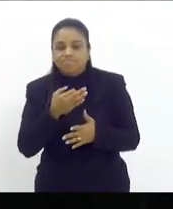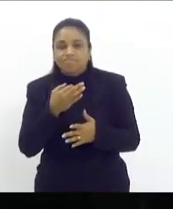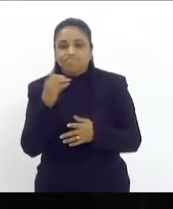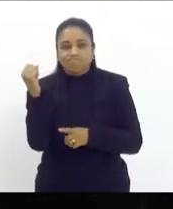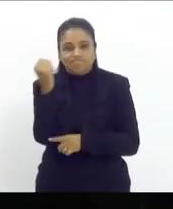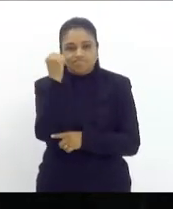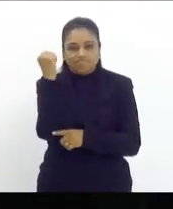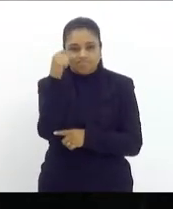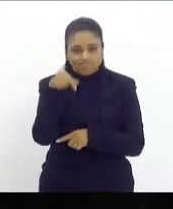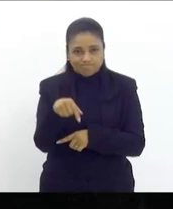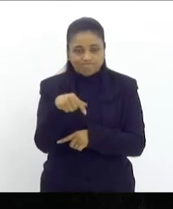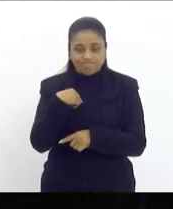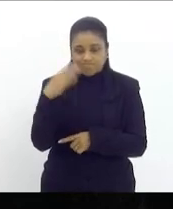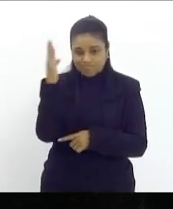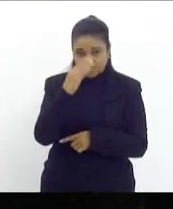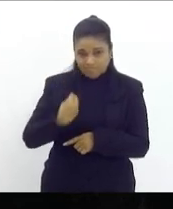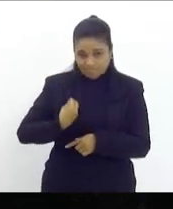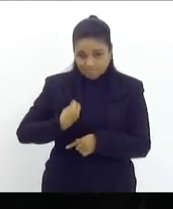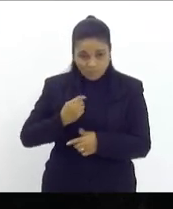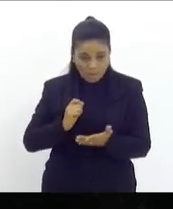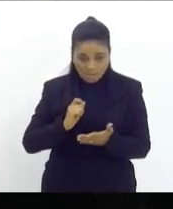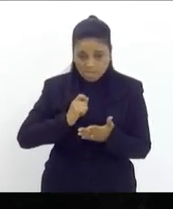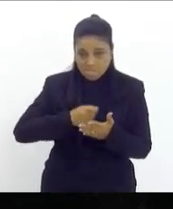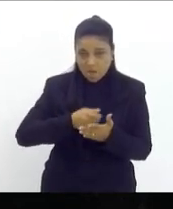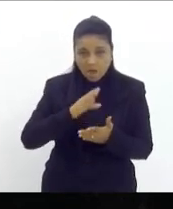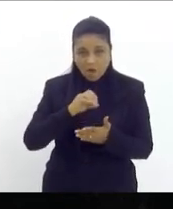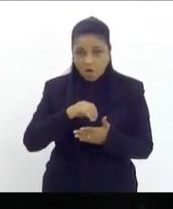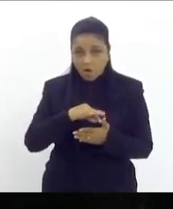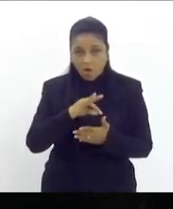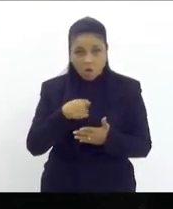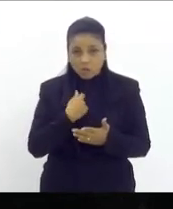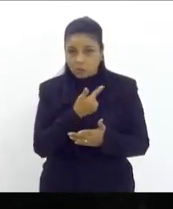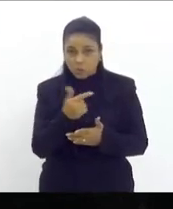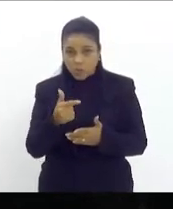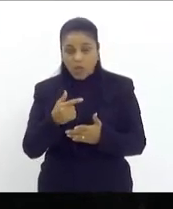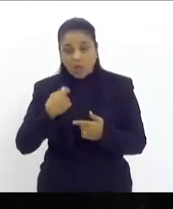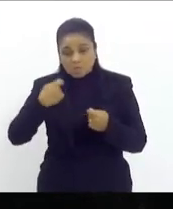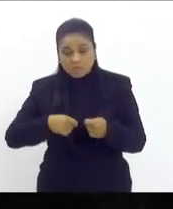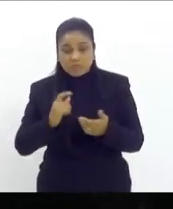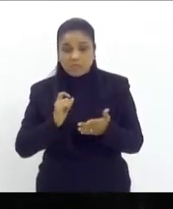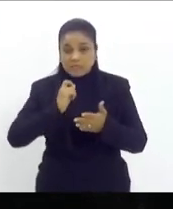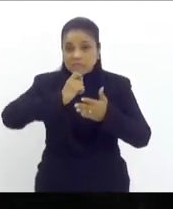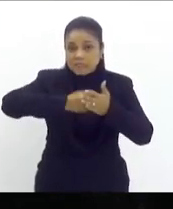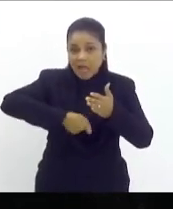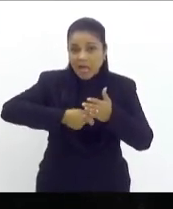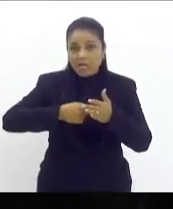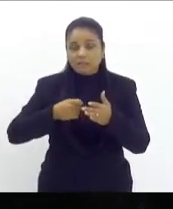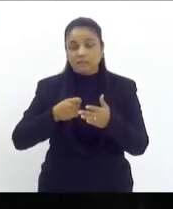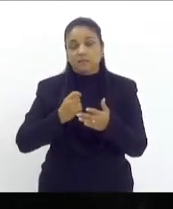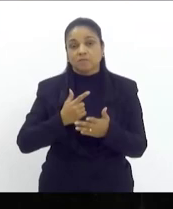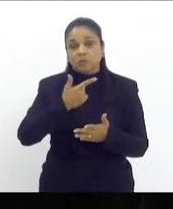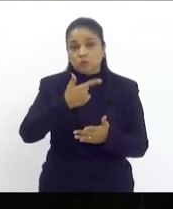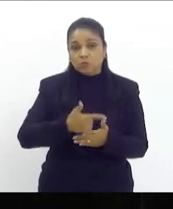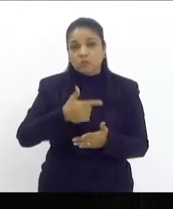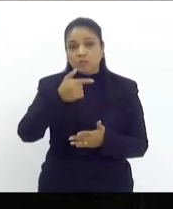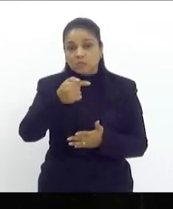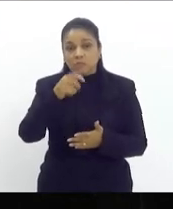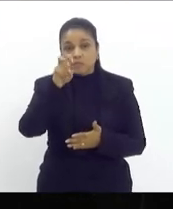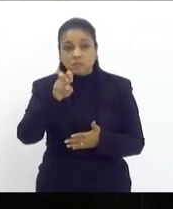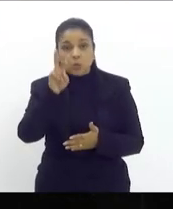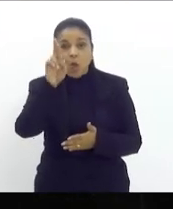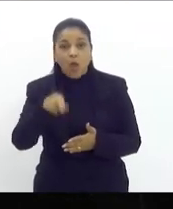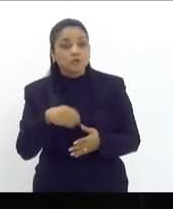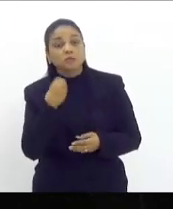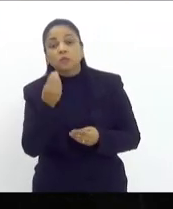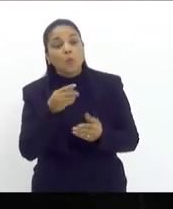vive e você não conseguiu pagar sua conta e tem que ter a taxa de religação você paga 265 reais eu pergunto para você